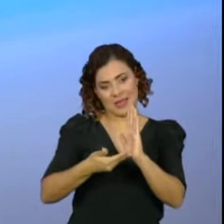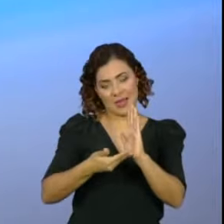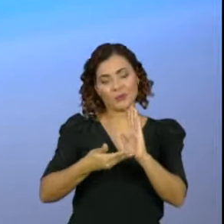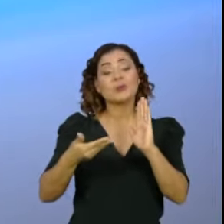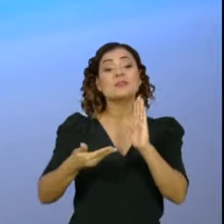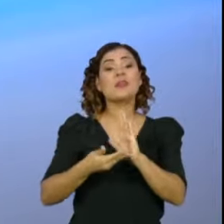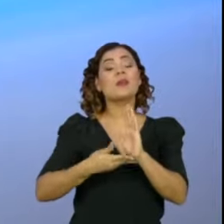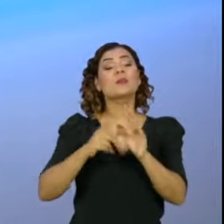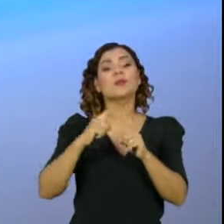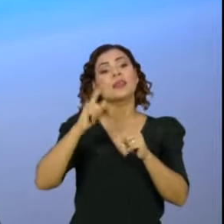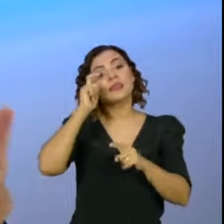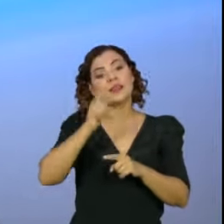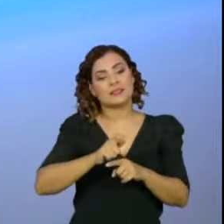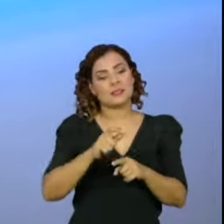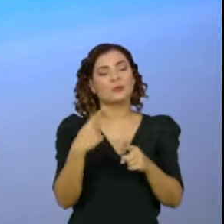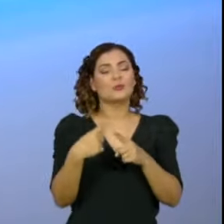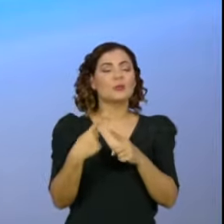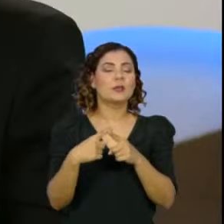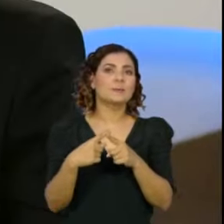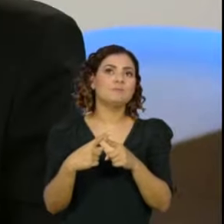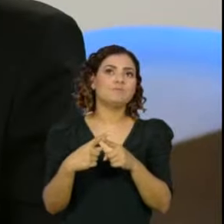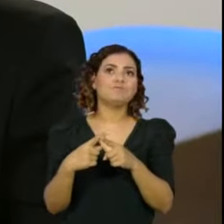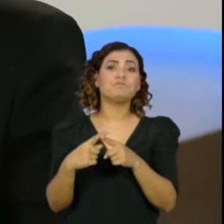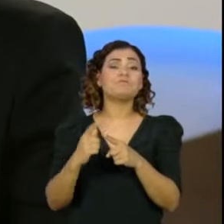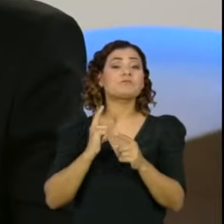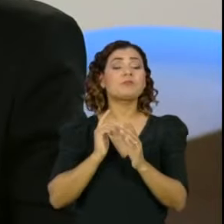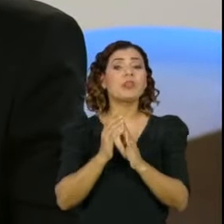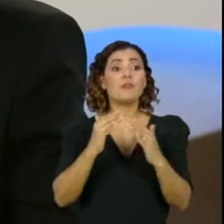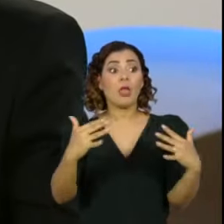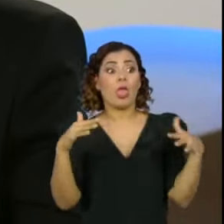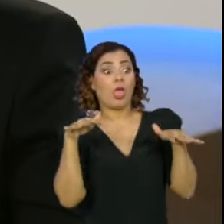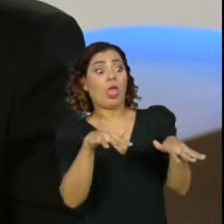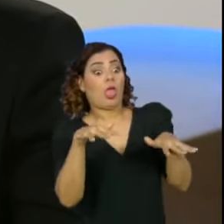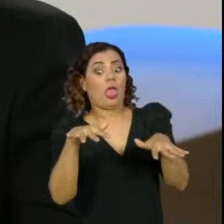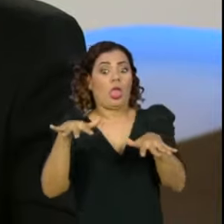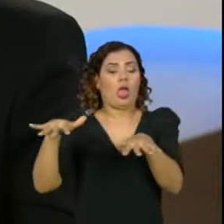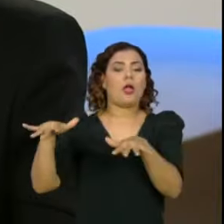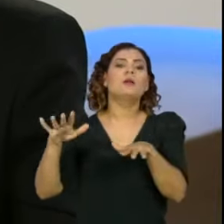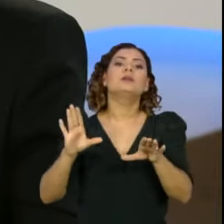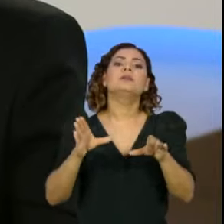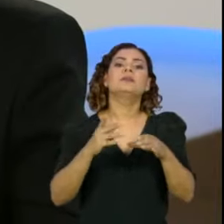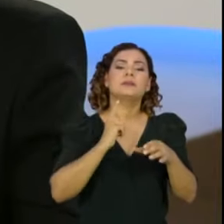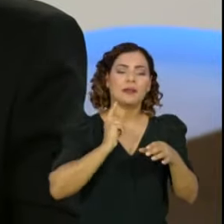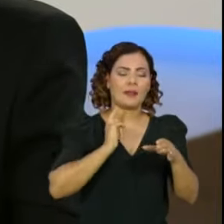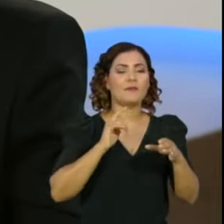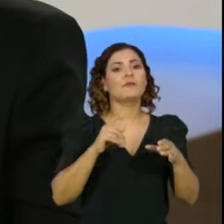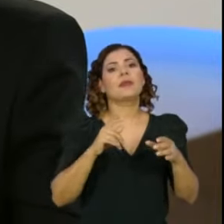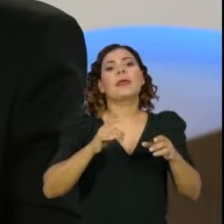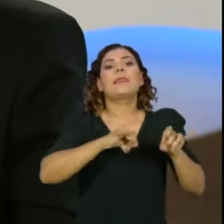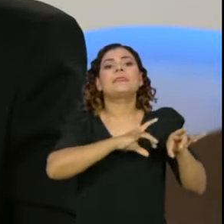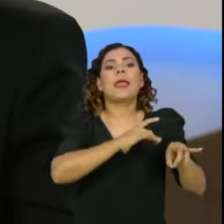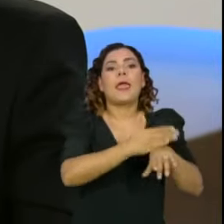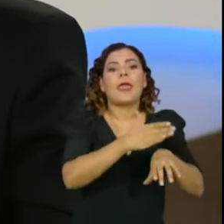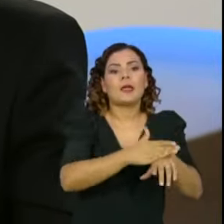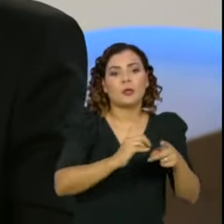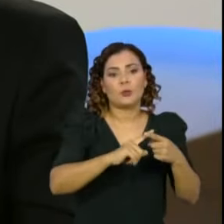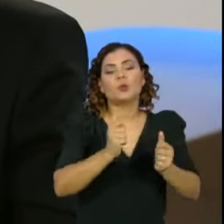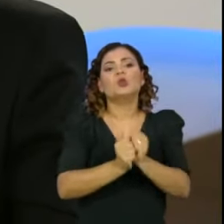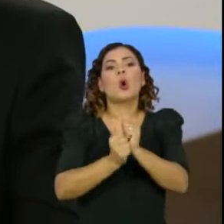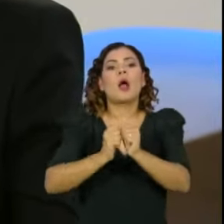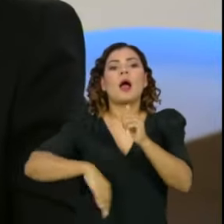interessante em algumas coisas, mas teve momentos de espetacularização total, levaram técnico, levaram